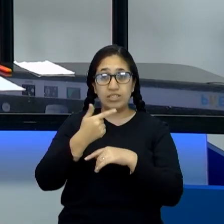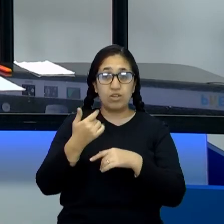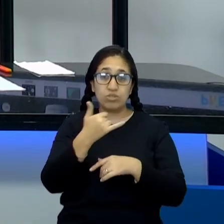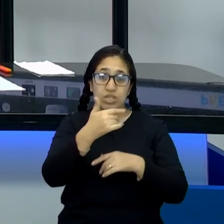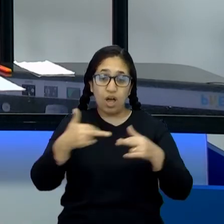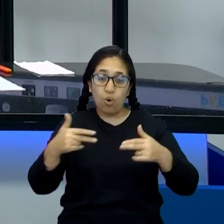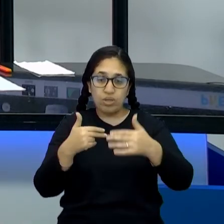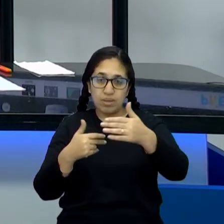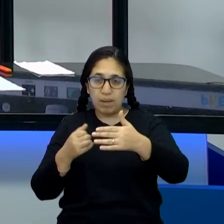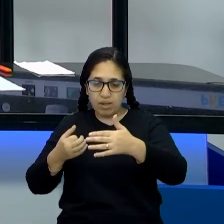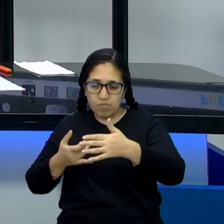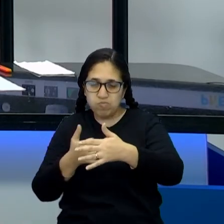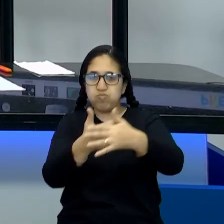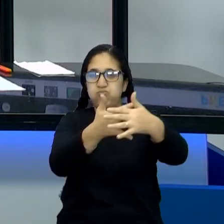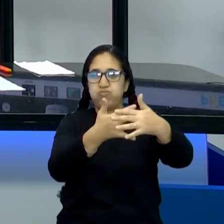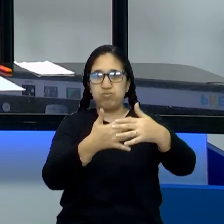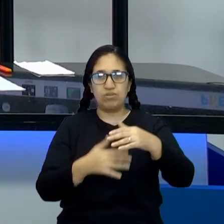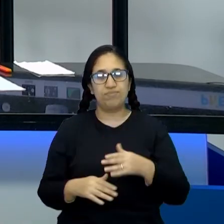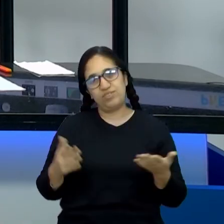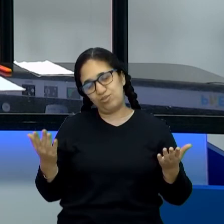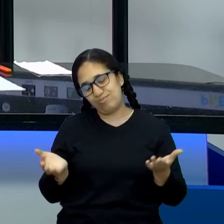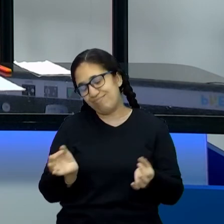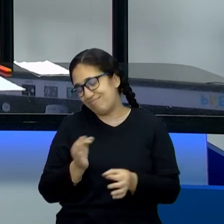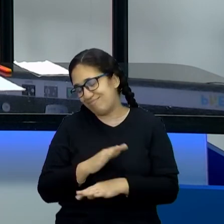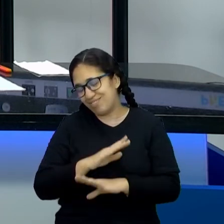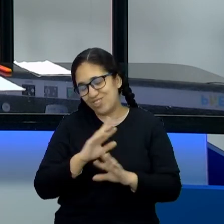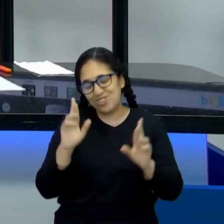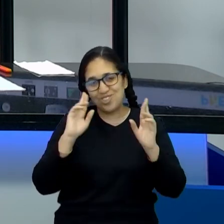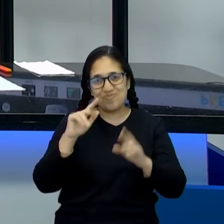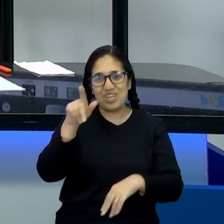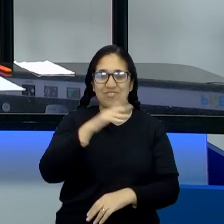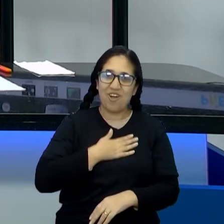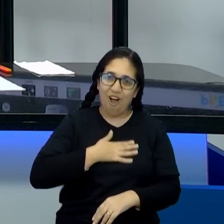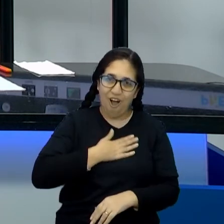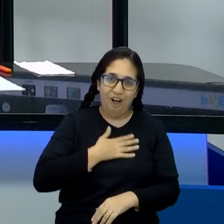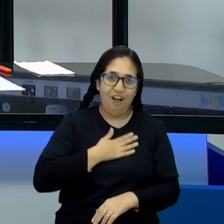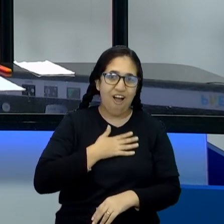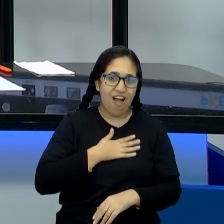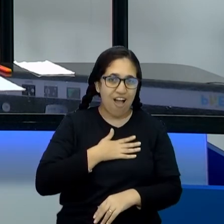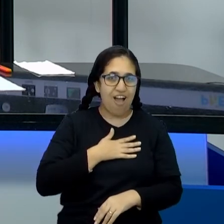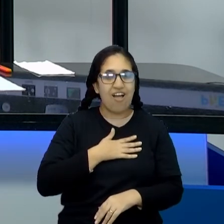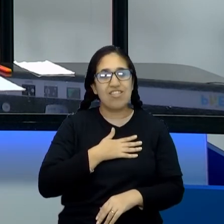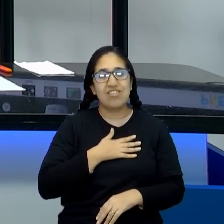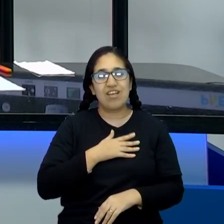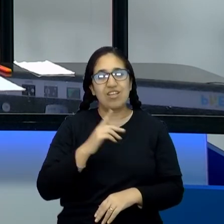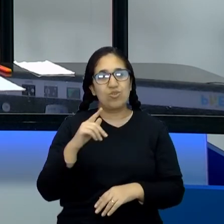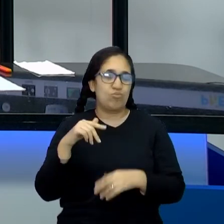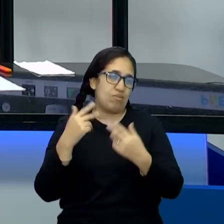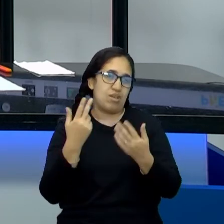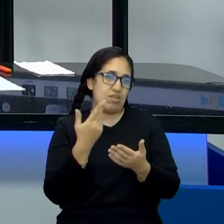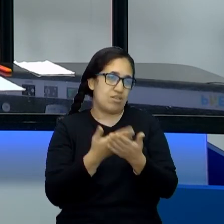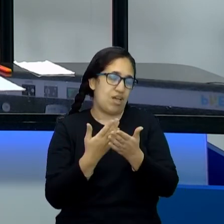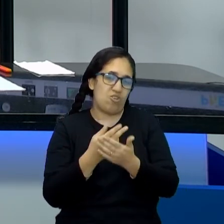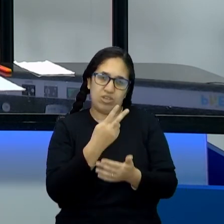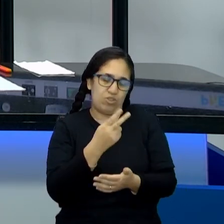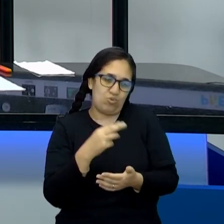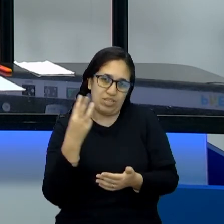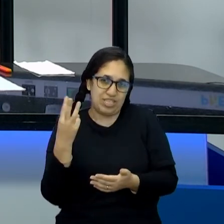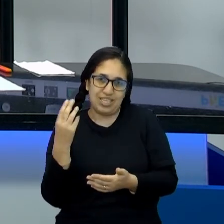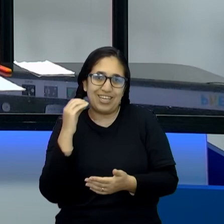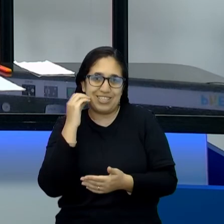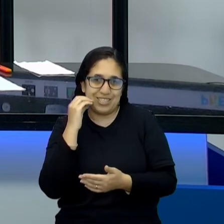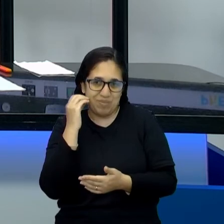frente. Que é o que aconteceu. Bom, eu vou ficando por aqui. Espero que vocês tenham gostado. A gente vai fazer mais duas ou três aulas com mais alguns desses